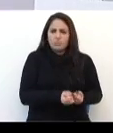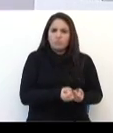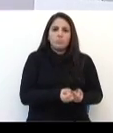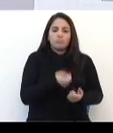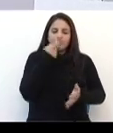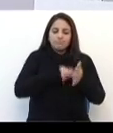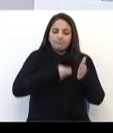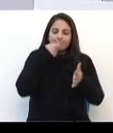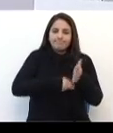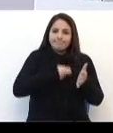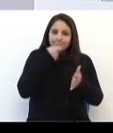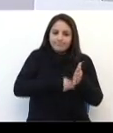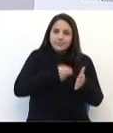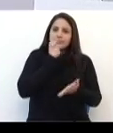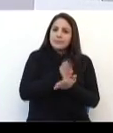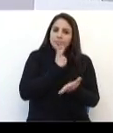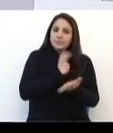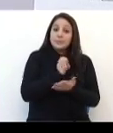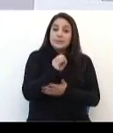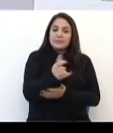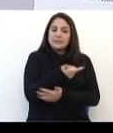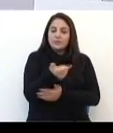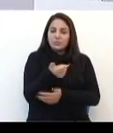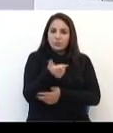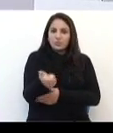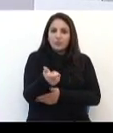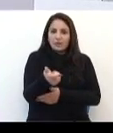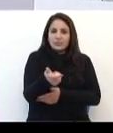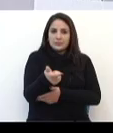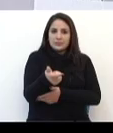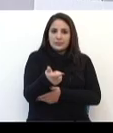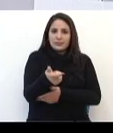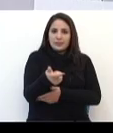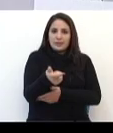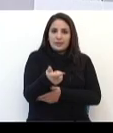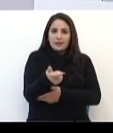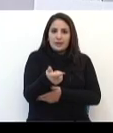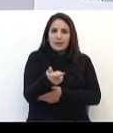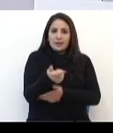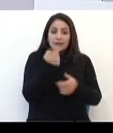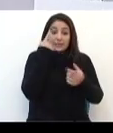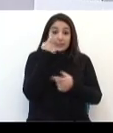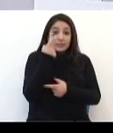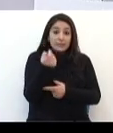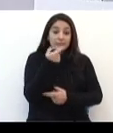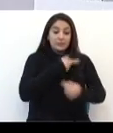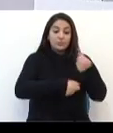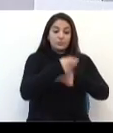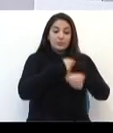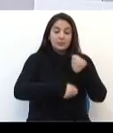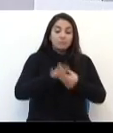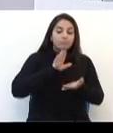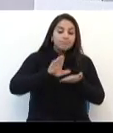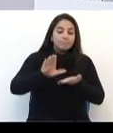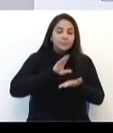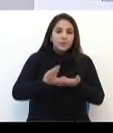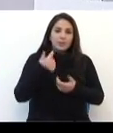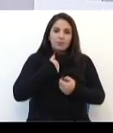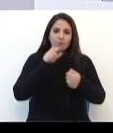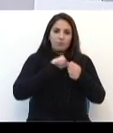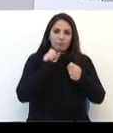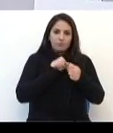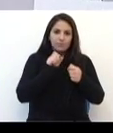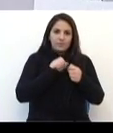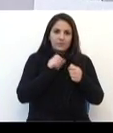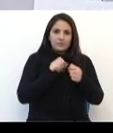se não houvesse por parte da administração investimentos no trânsito. Eu fiz uma indicação da